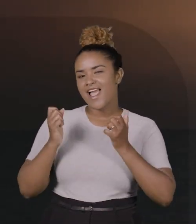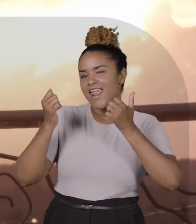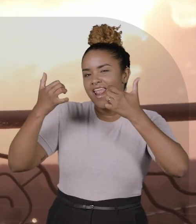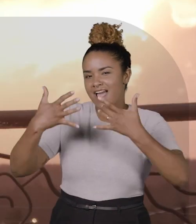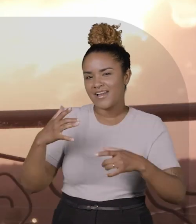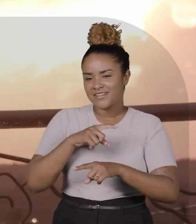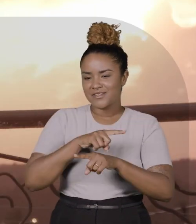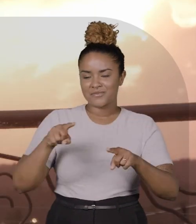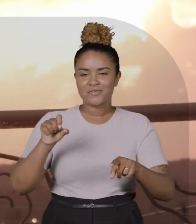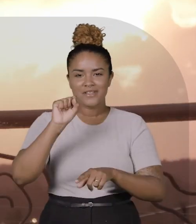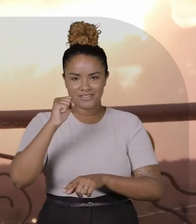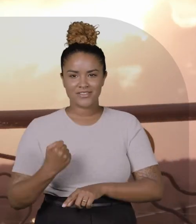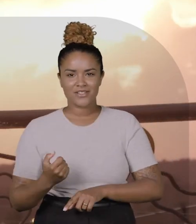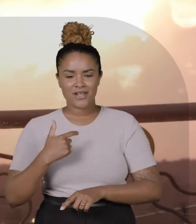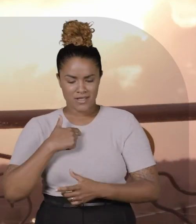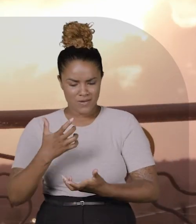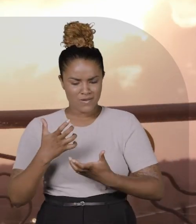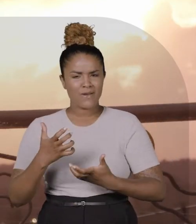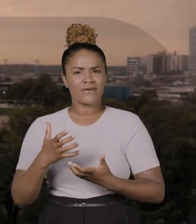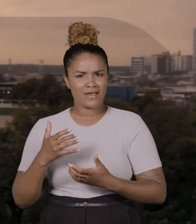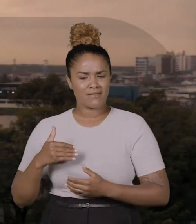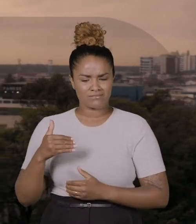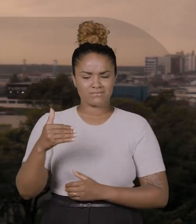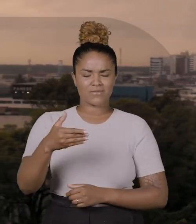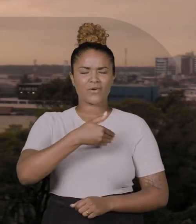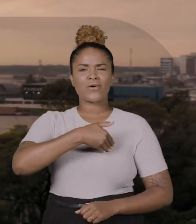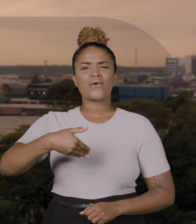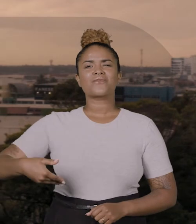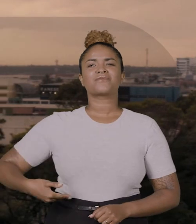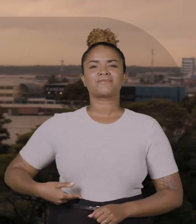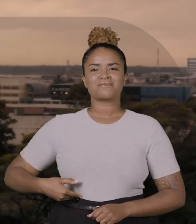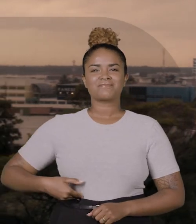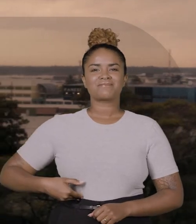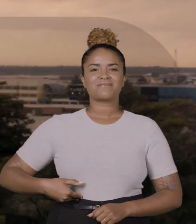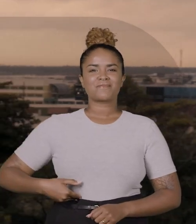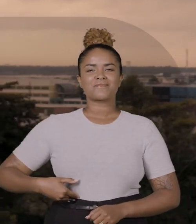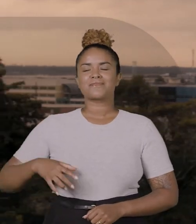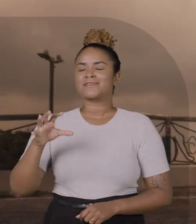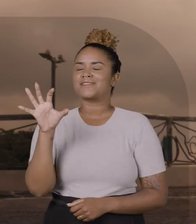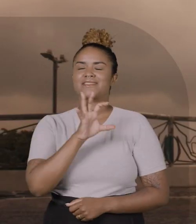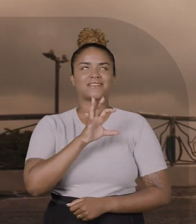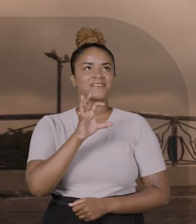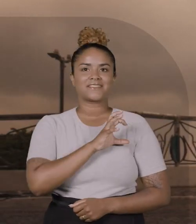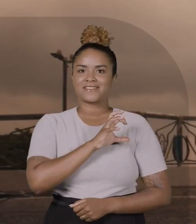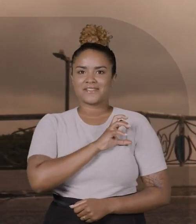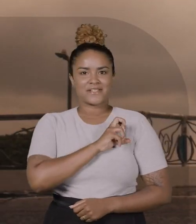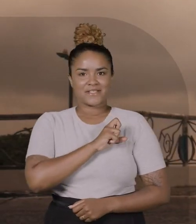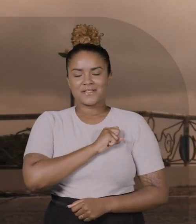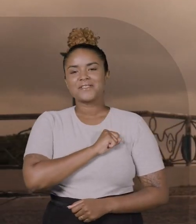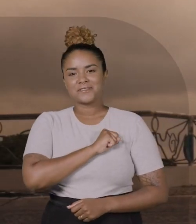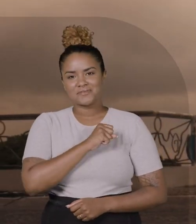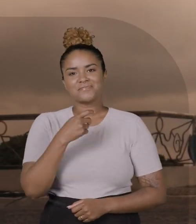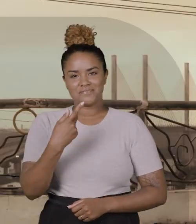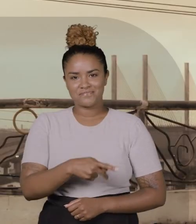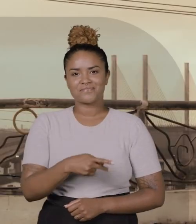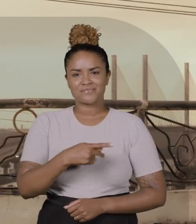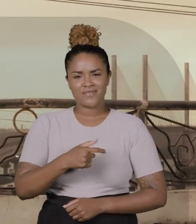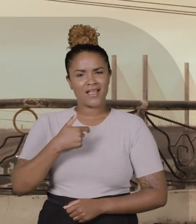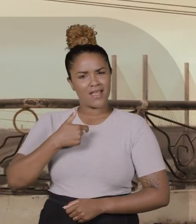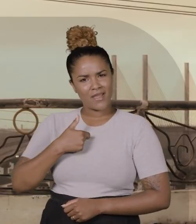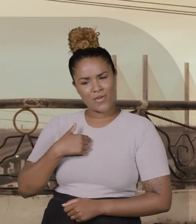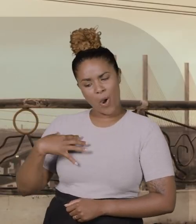Quero dizer aos sergipanos e sergipanas que eu quero ser governador de Sergipe porque eu tenho muito amor por essa terra.